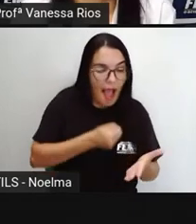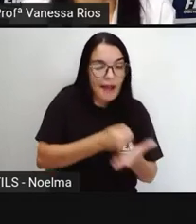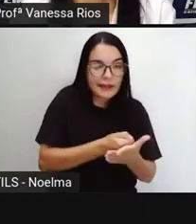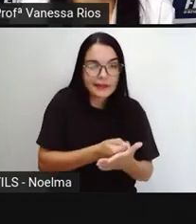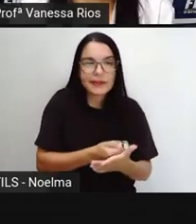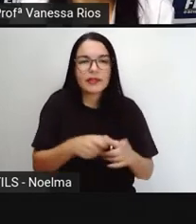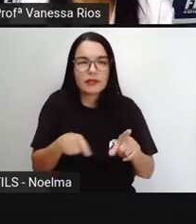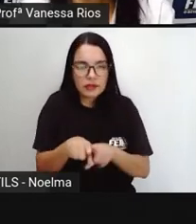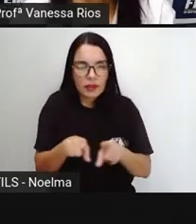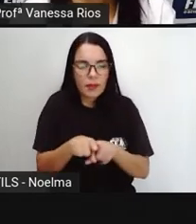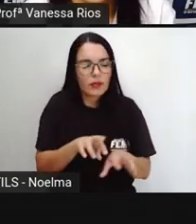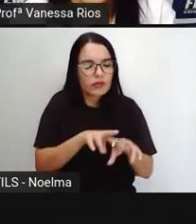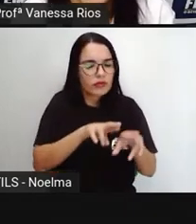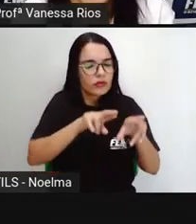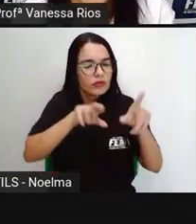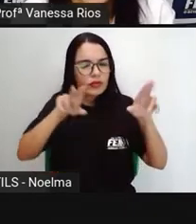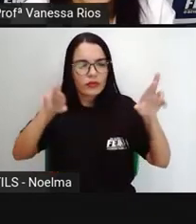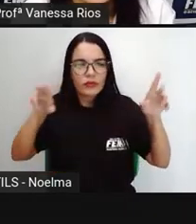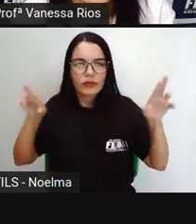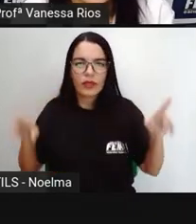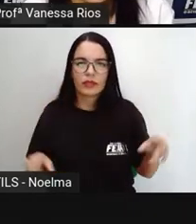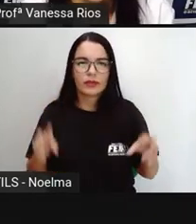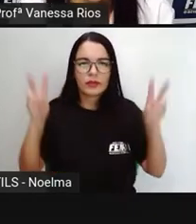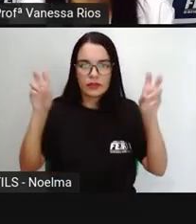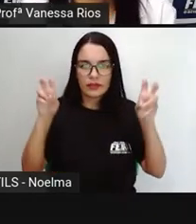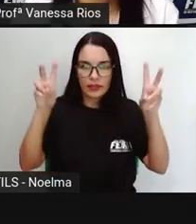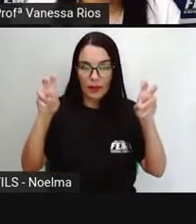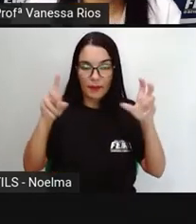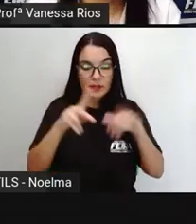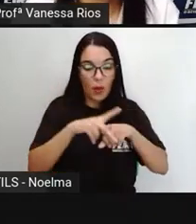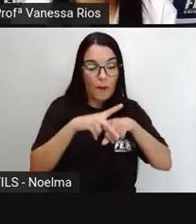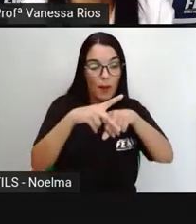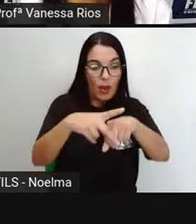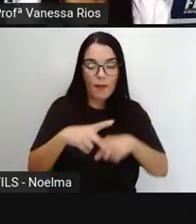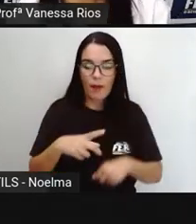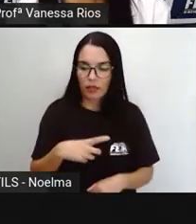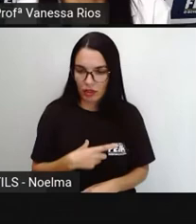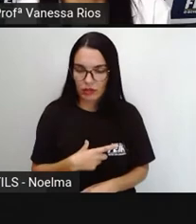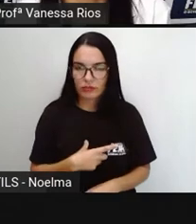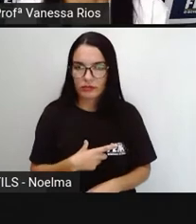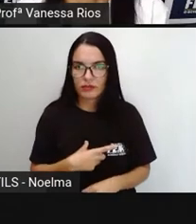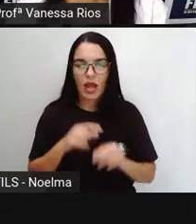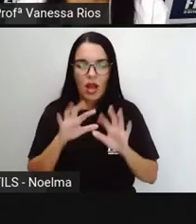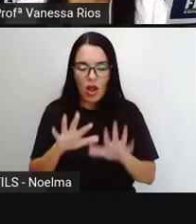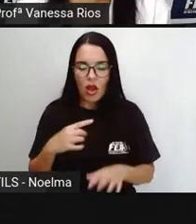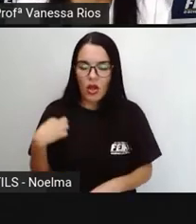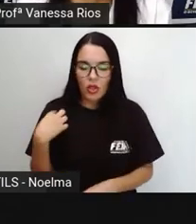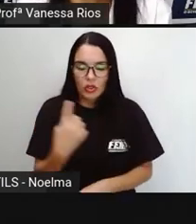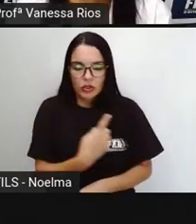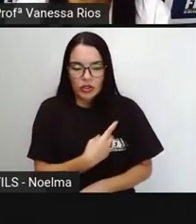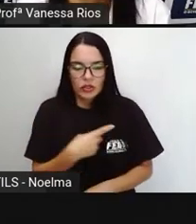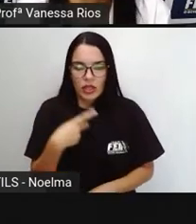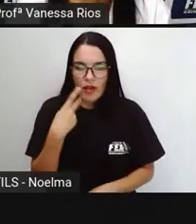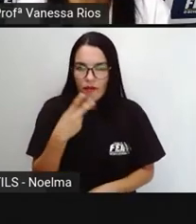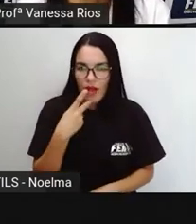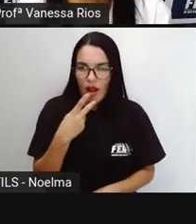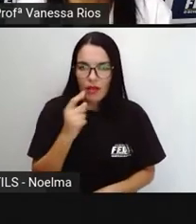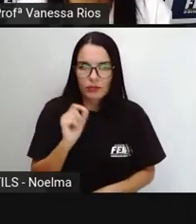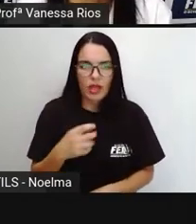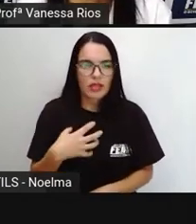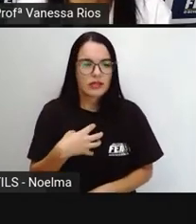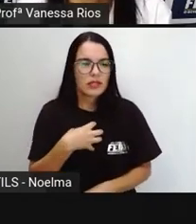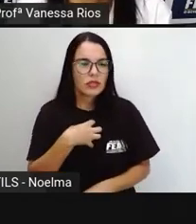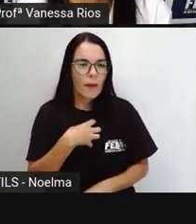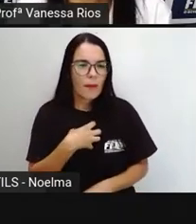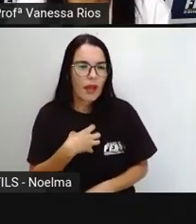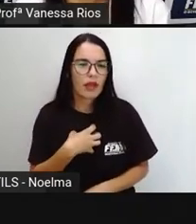os diversos assuntos que um poema pode tratar. A gente fala em sentimento, em emoção, e aí é comum a gente ter a ideia